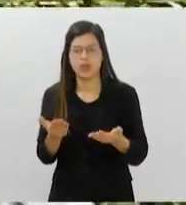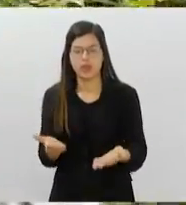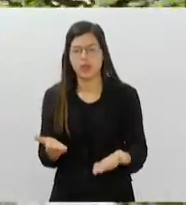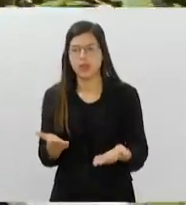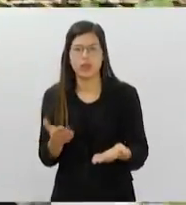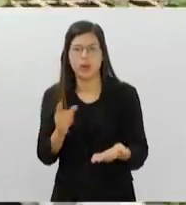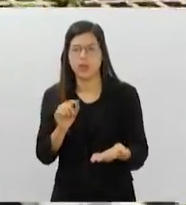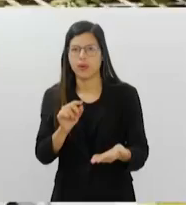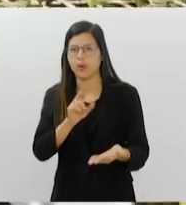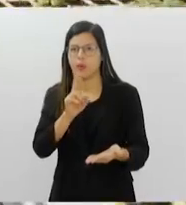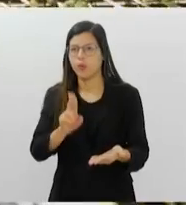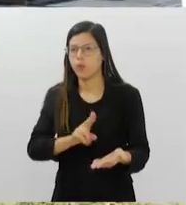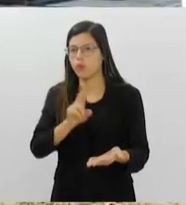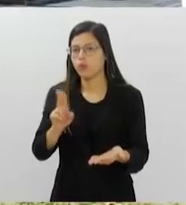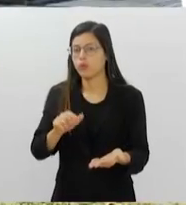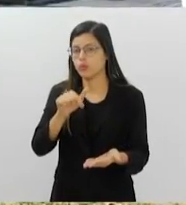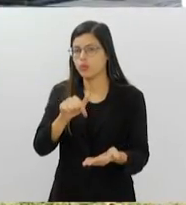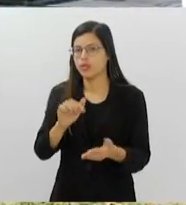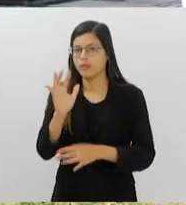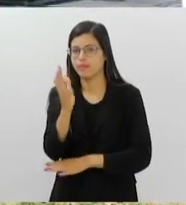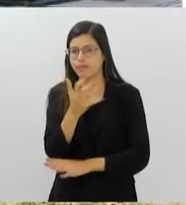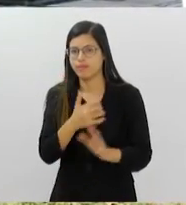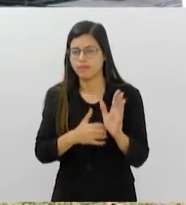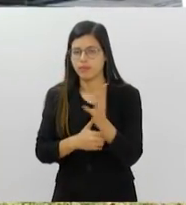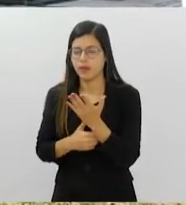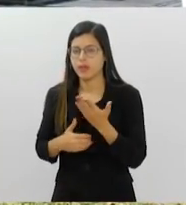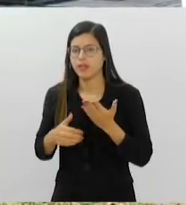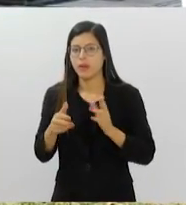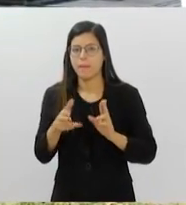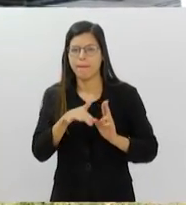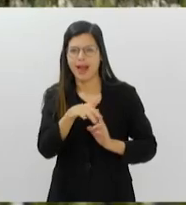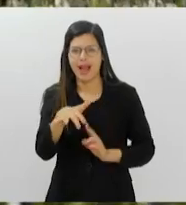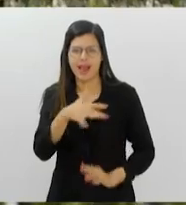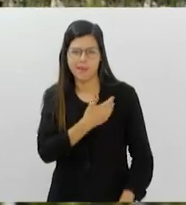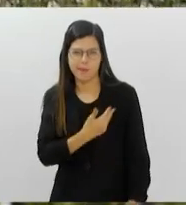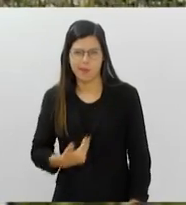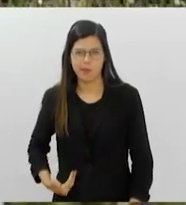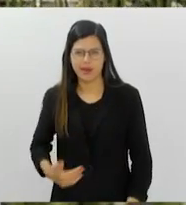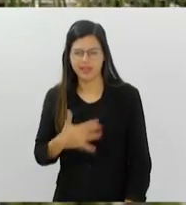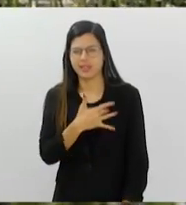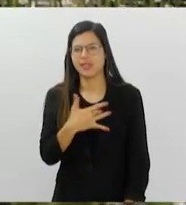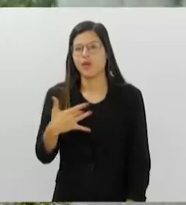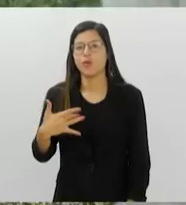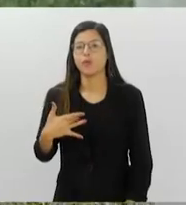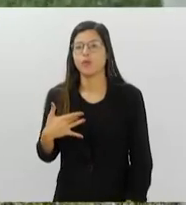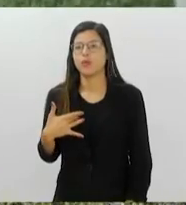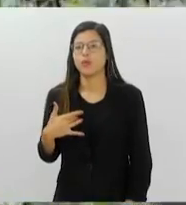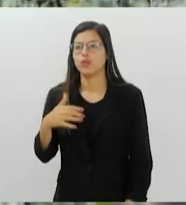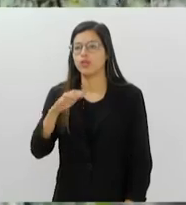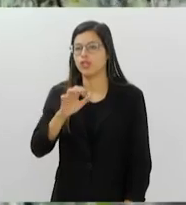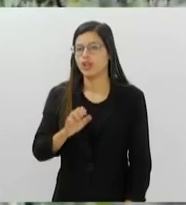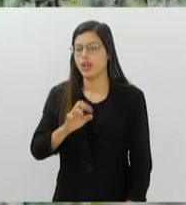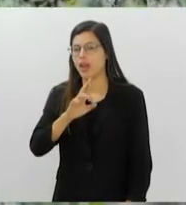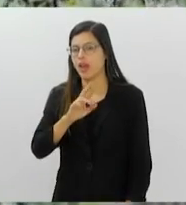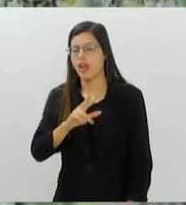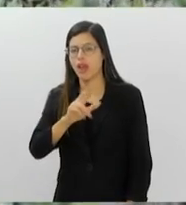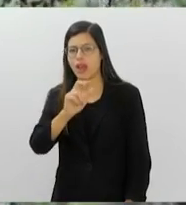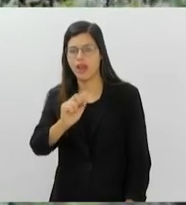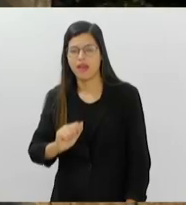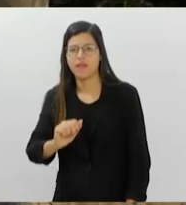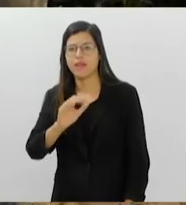o uso desses fitoterápicos para a rede pública de saúde. Erva-cidreira, guaco, lavanda,